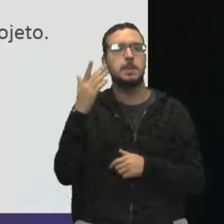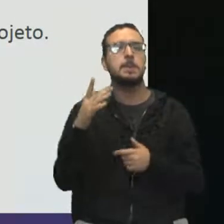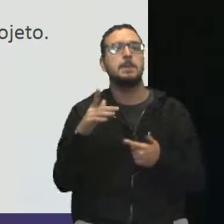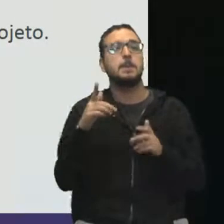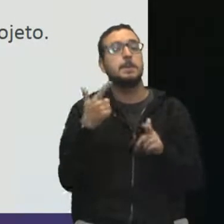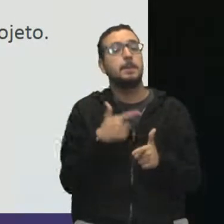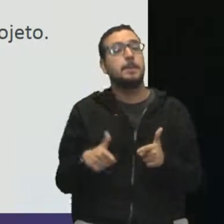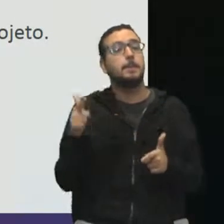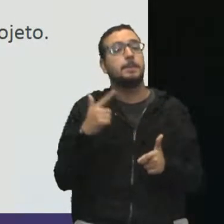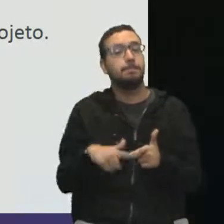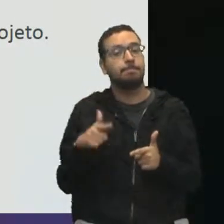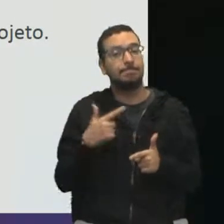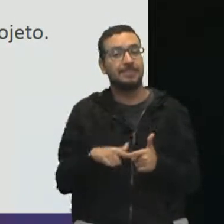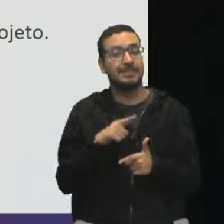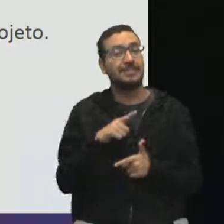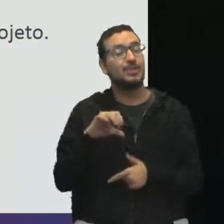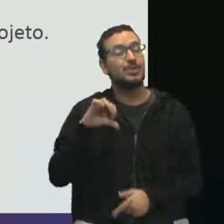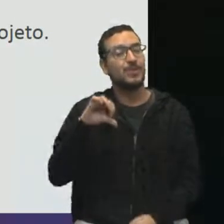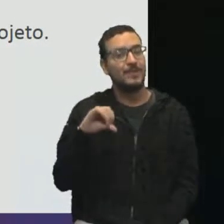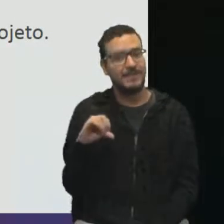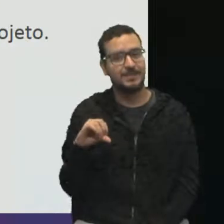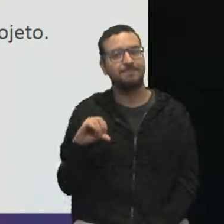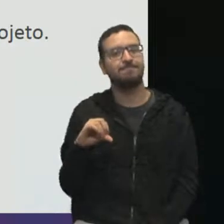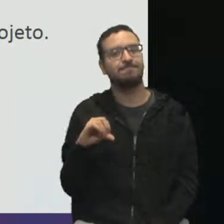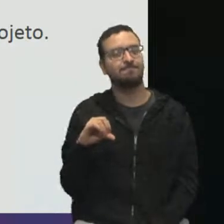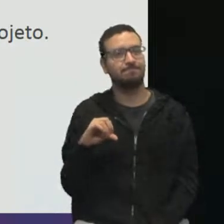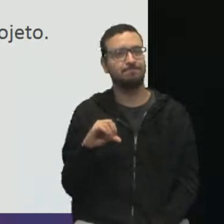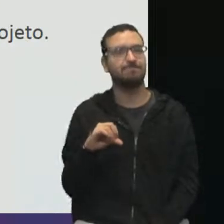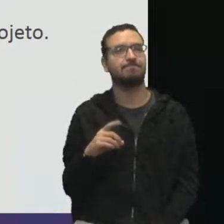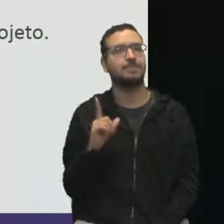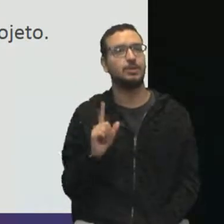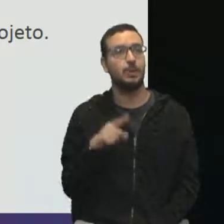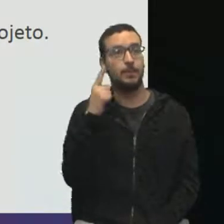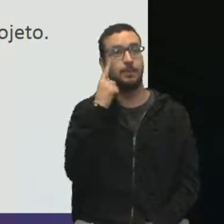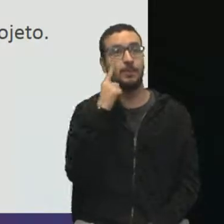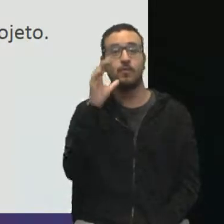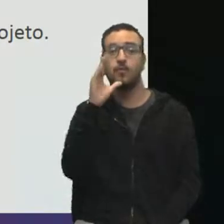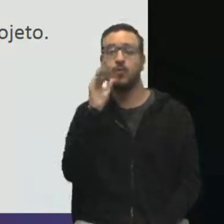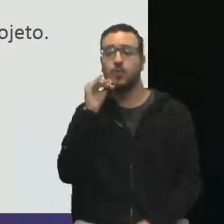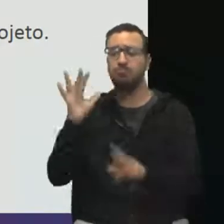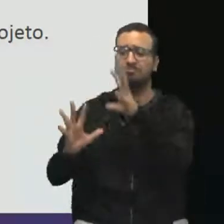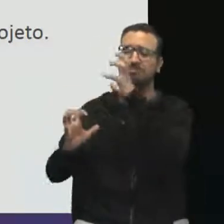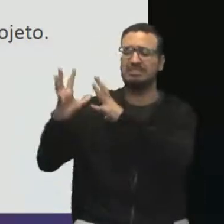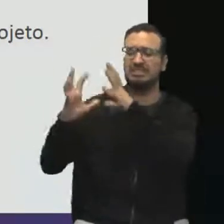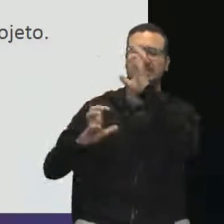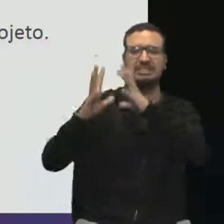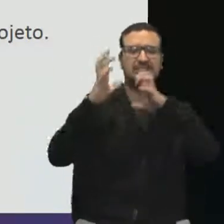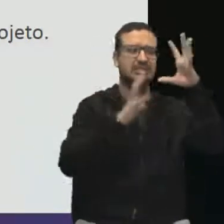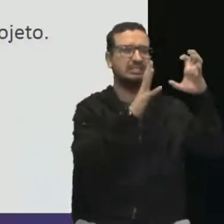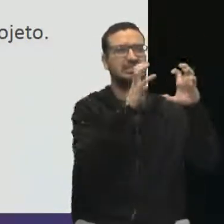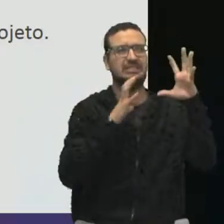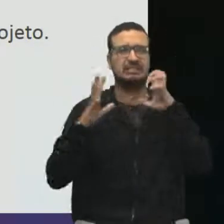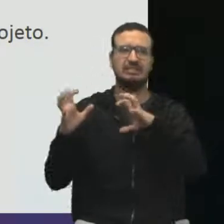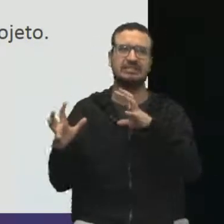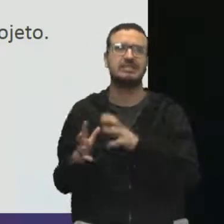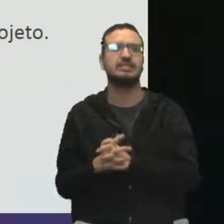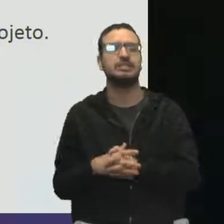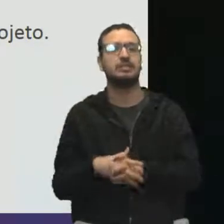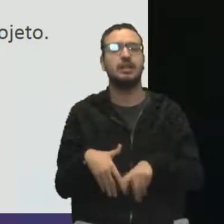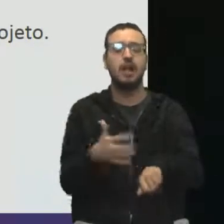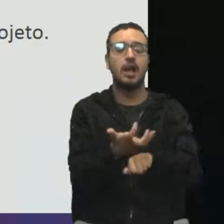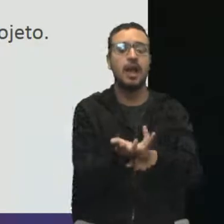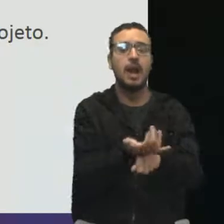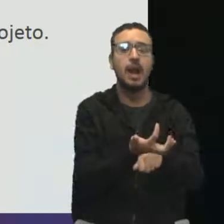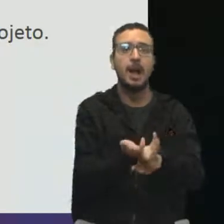problemas, são nove. Quais são eles? Os funcionários estão brigando, estão todo mundo mal-humorado. O